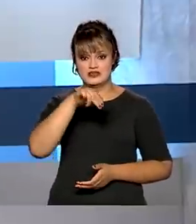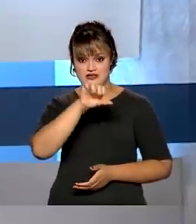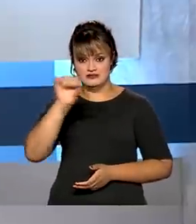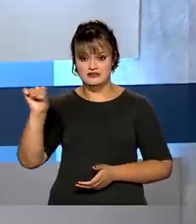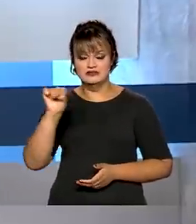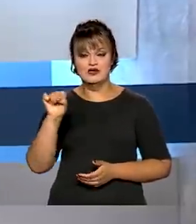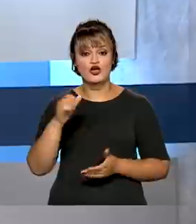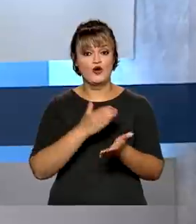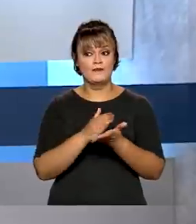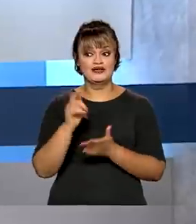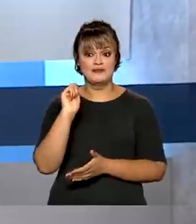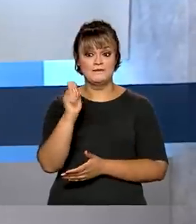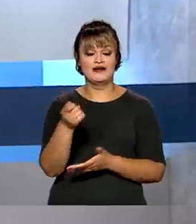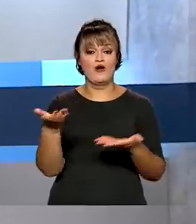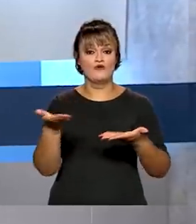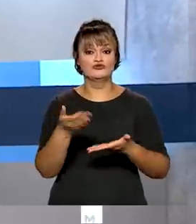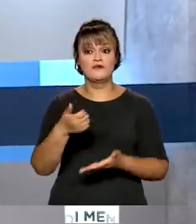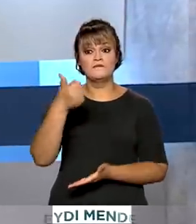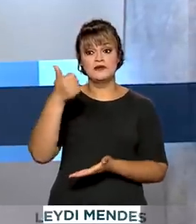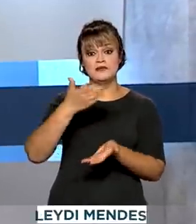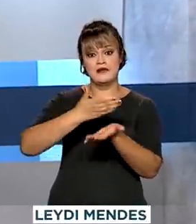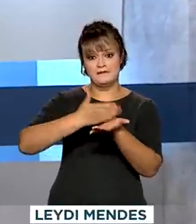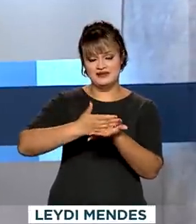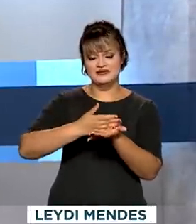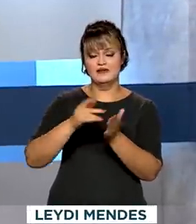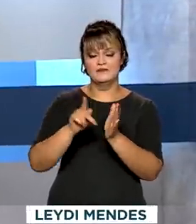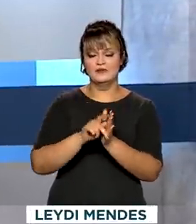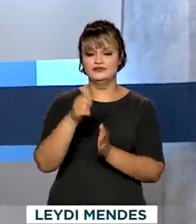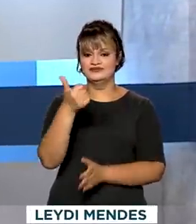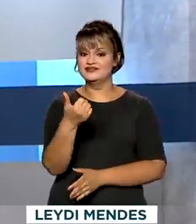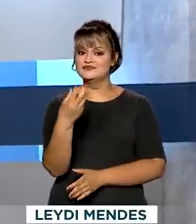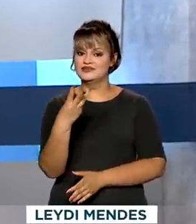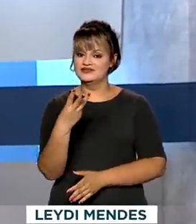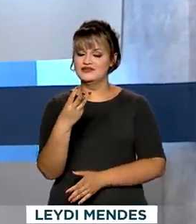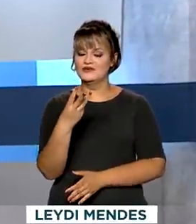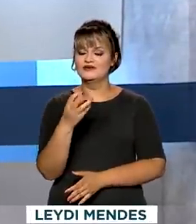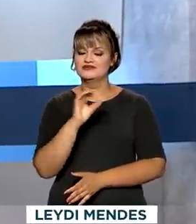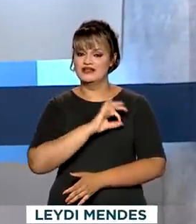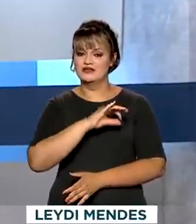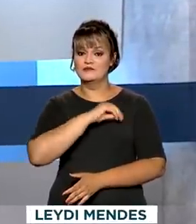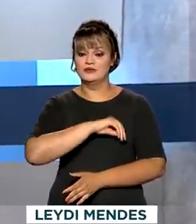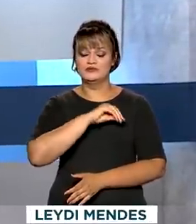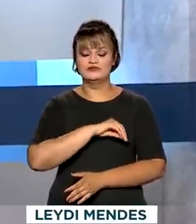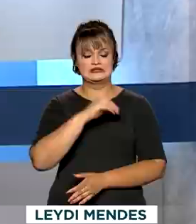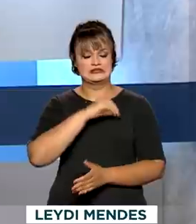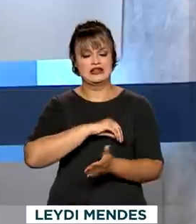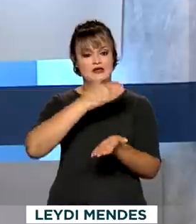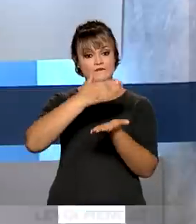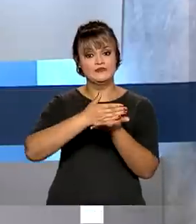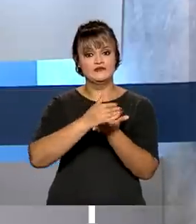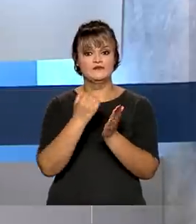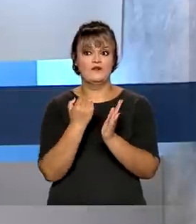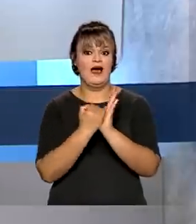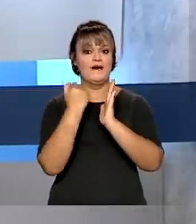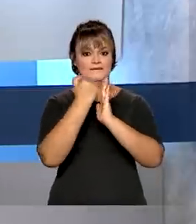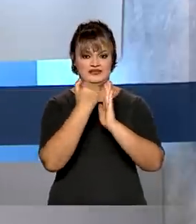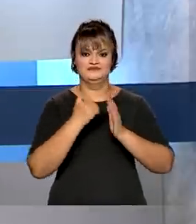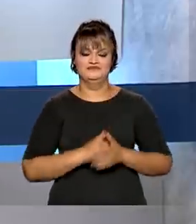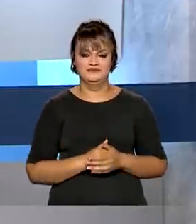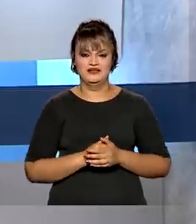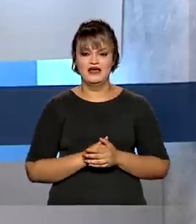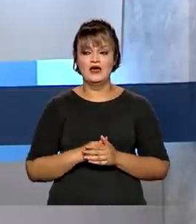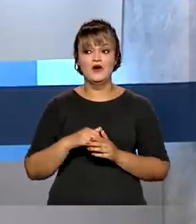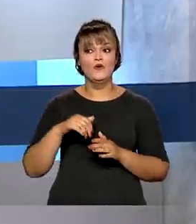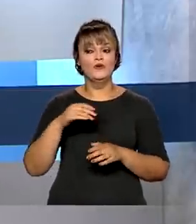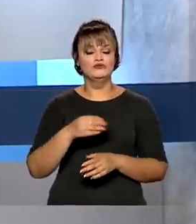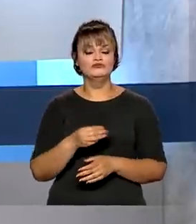começa a pagar hoje a primeira parcela do 13º para quem ganha mais de um salário mínimo. A data de depósito varia